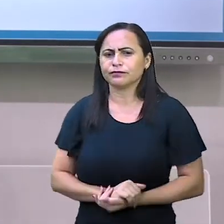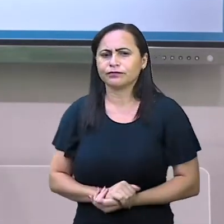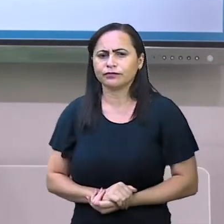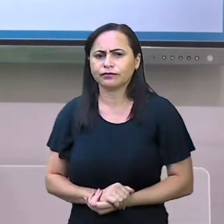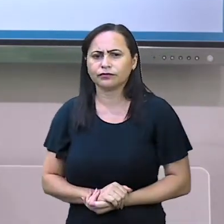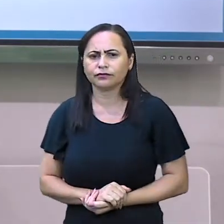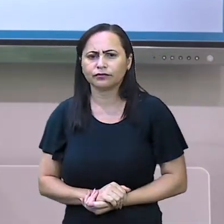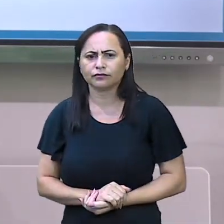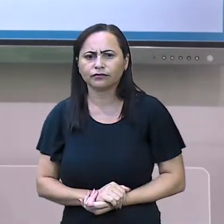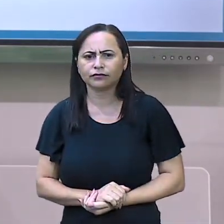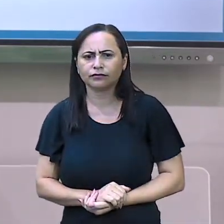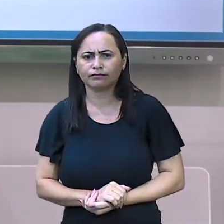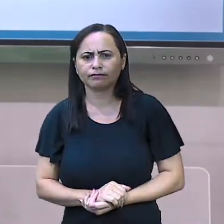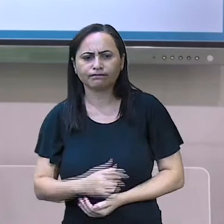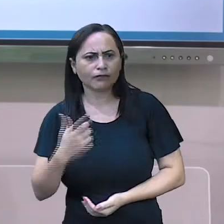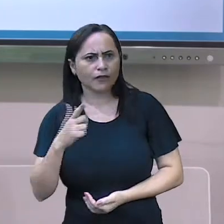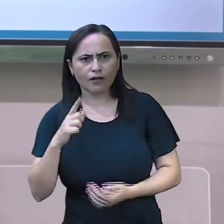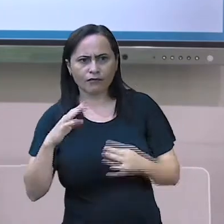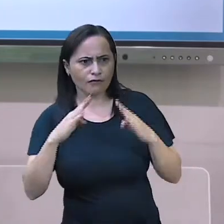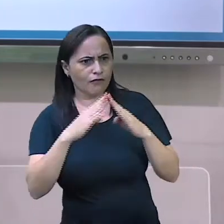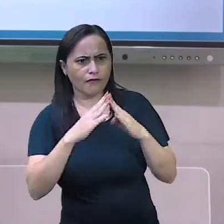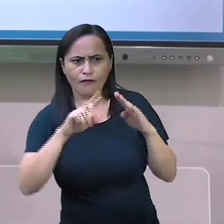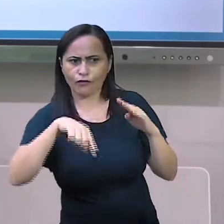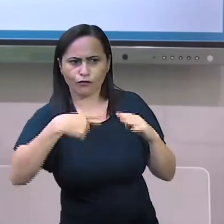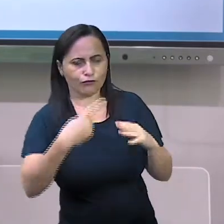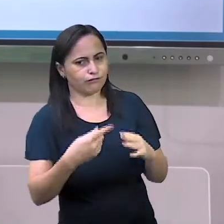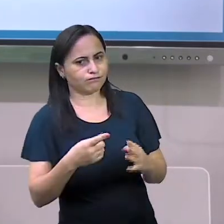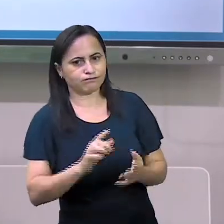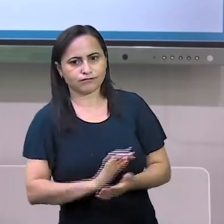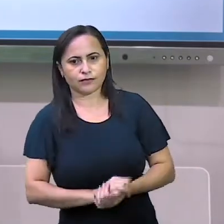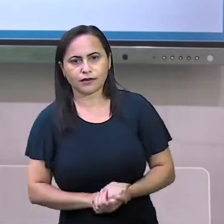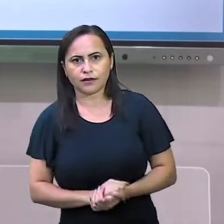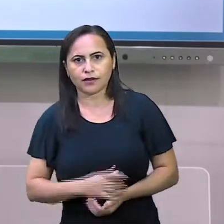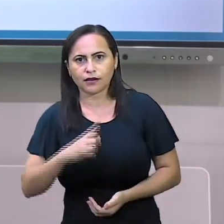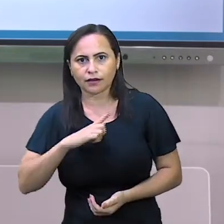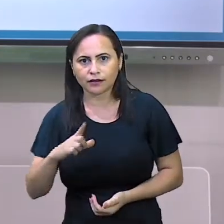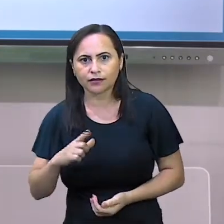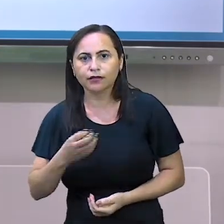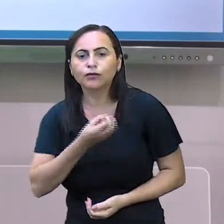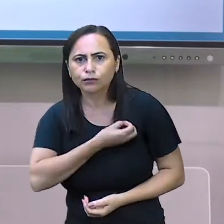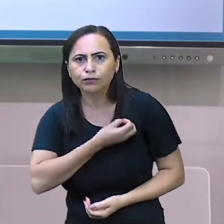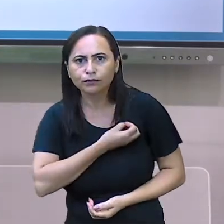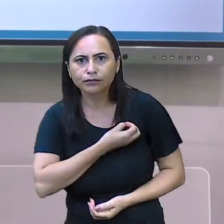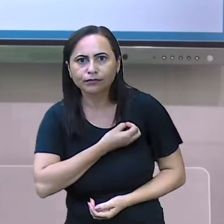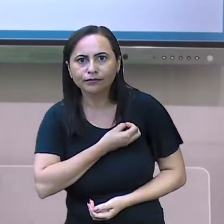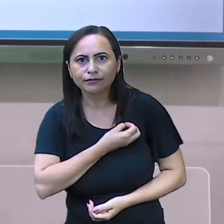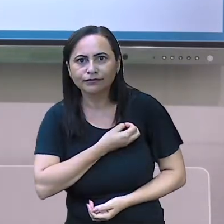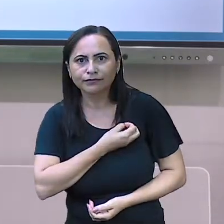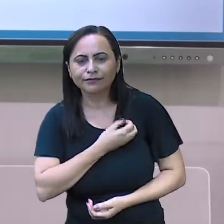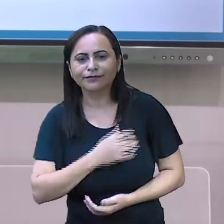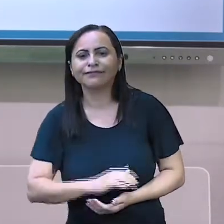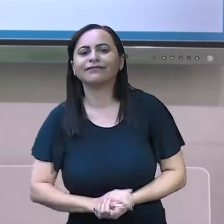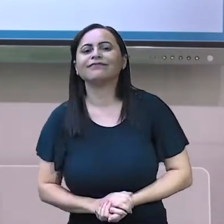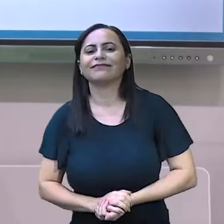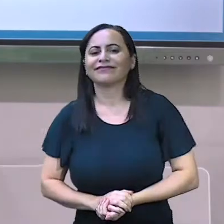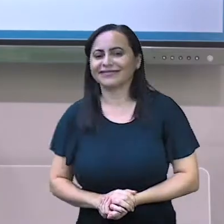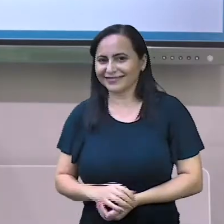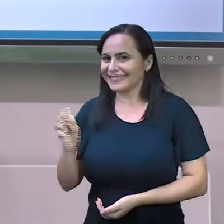tem outras casas Não tem outras casas? E a sua casa tem número? Tem Ah